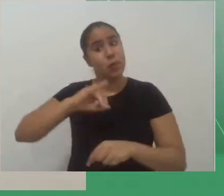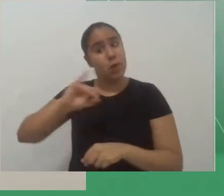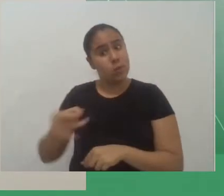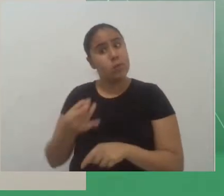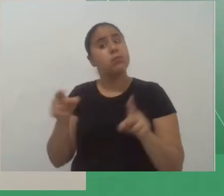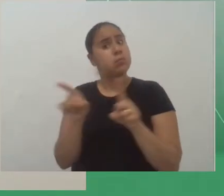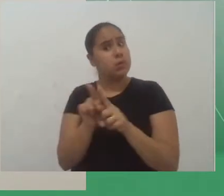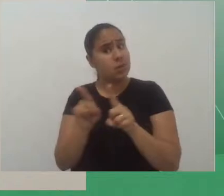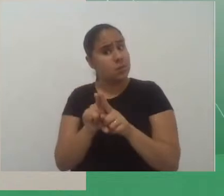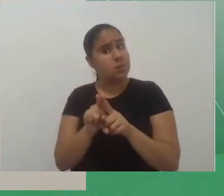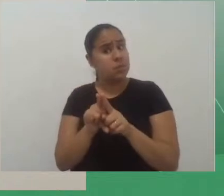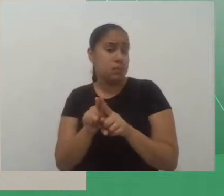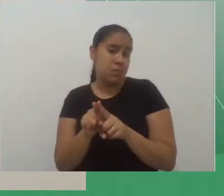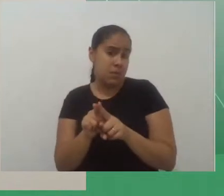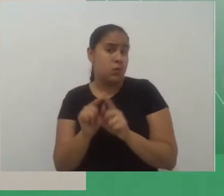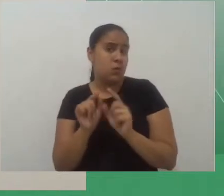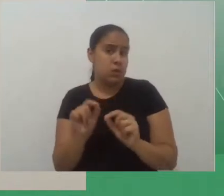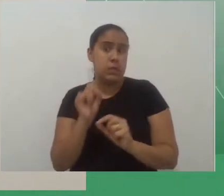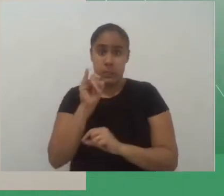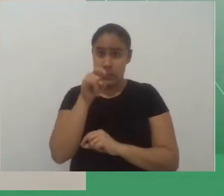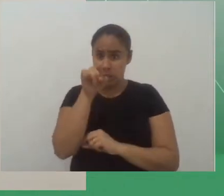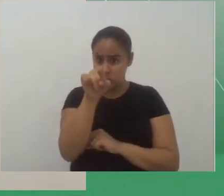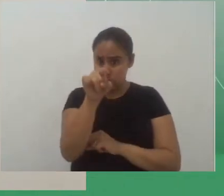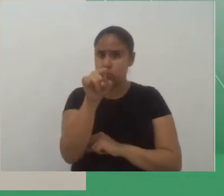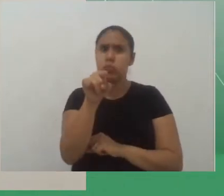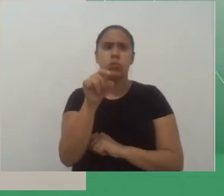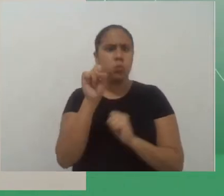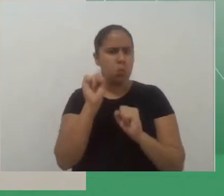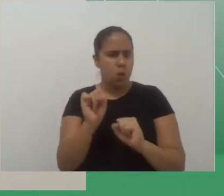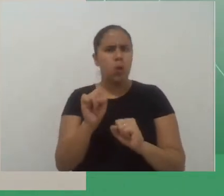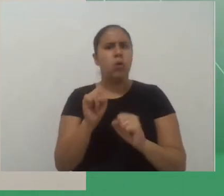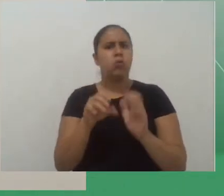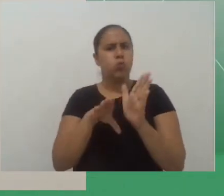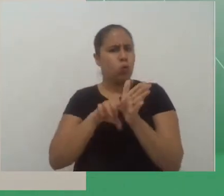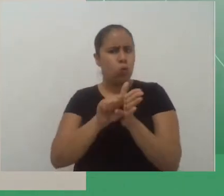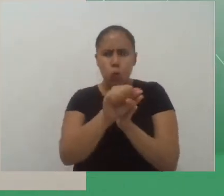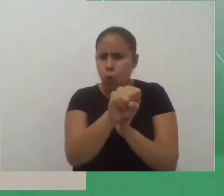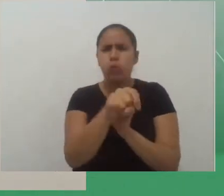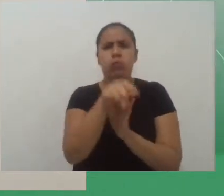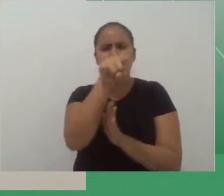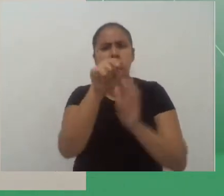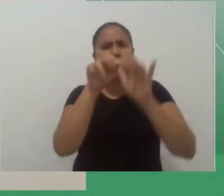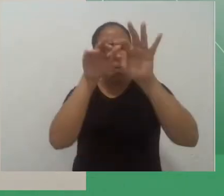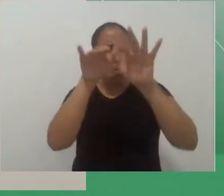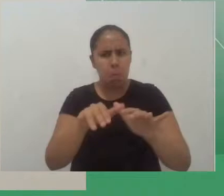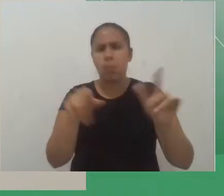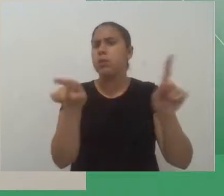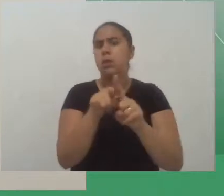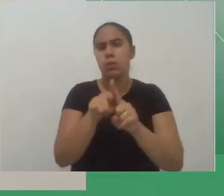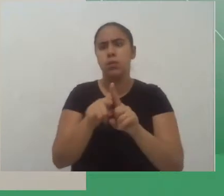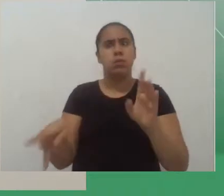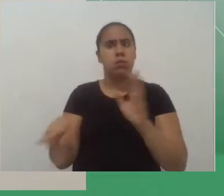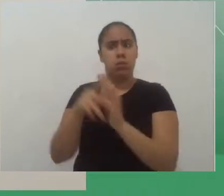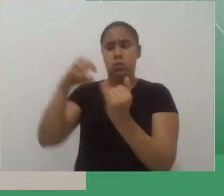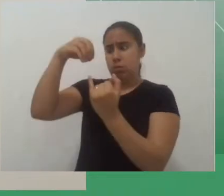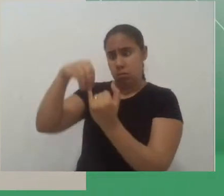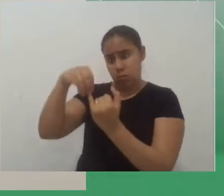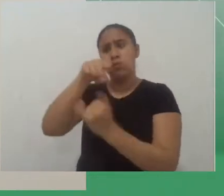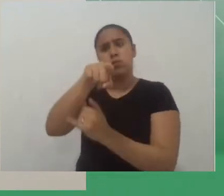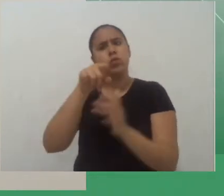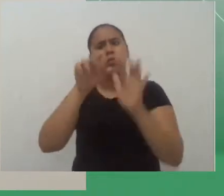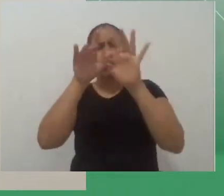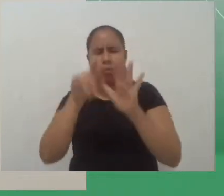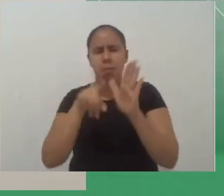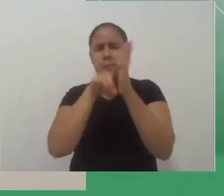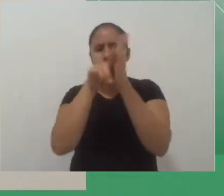se você digitar no próprio Google até mesmo no site do Instituto você vai achar